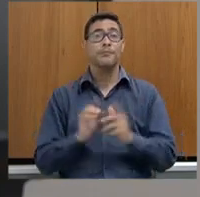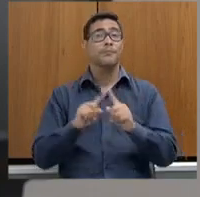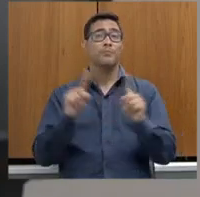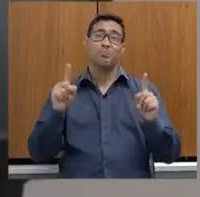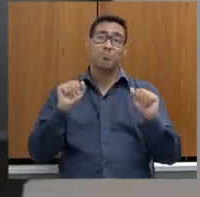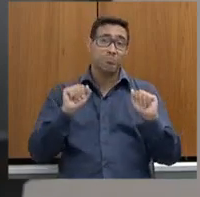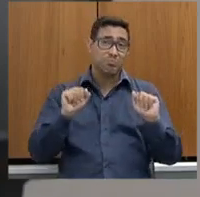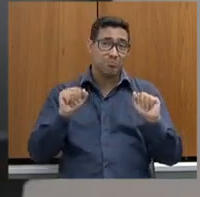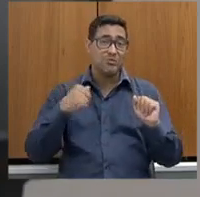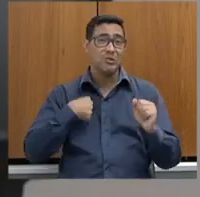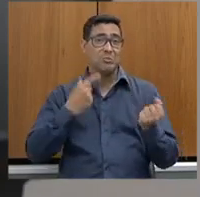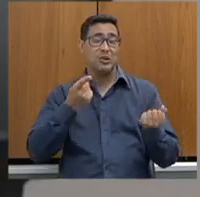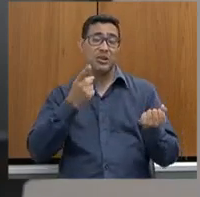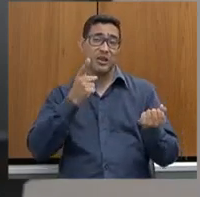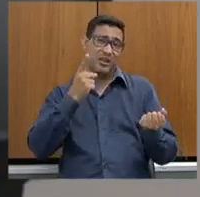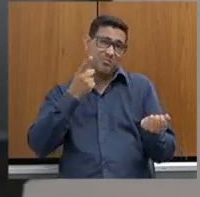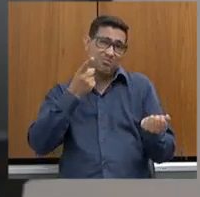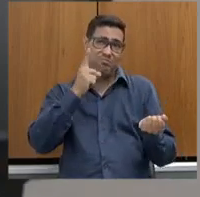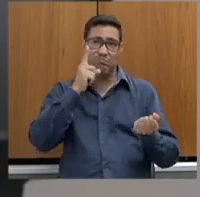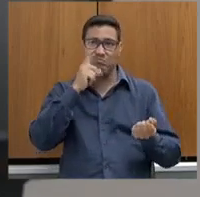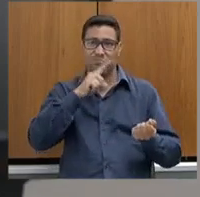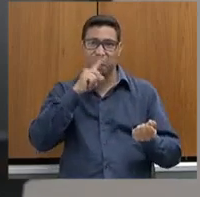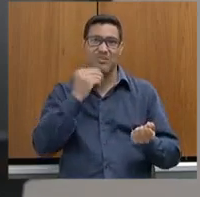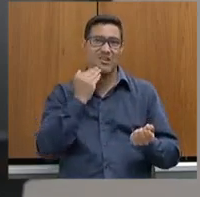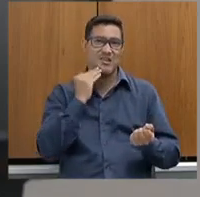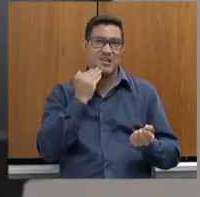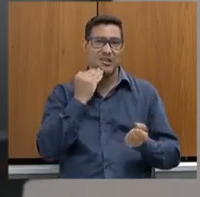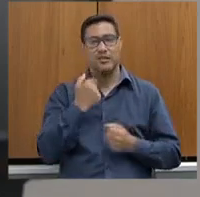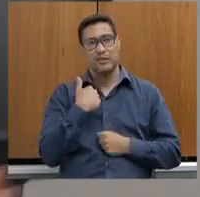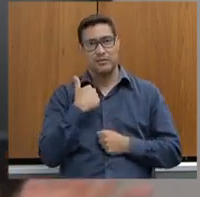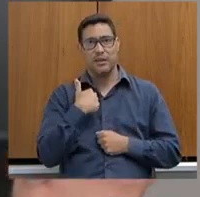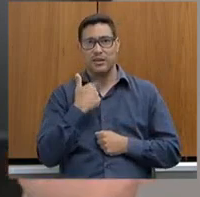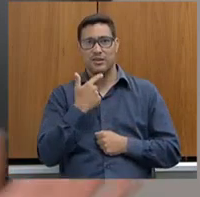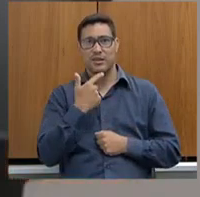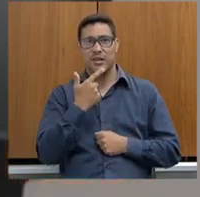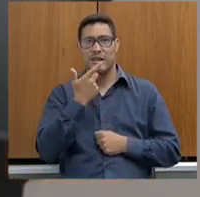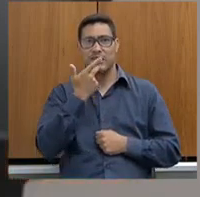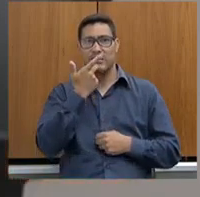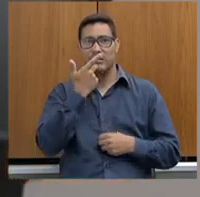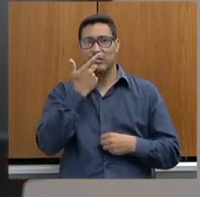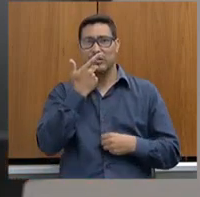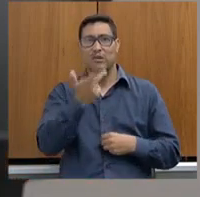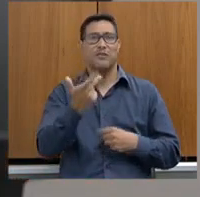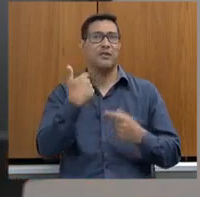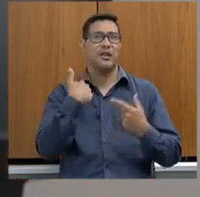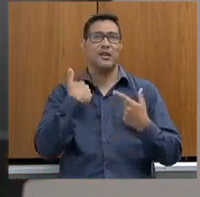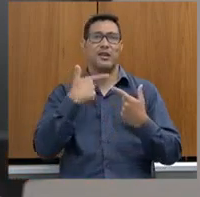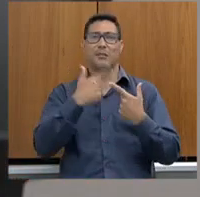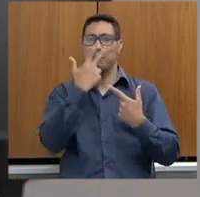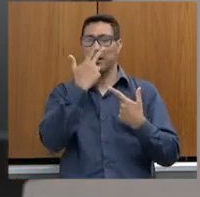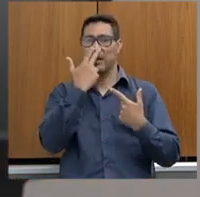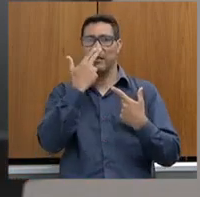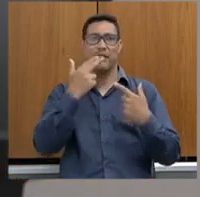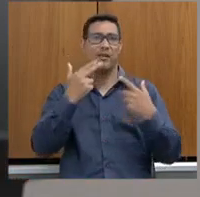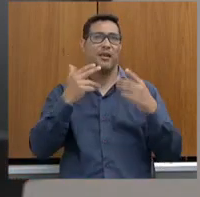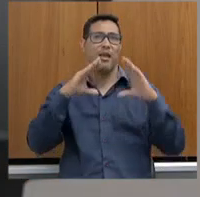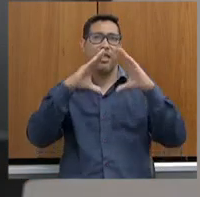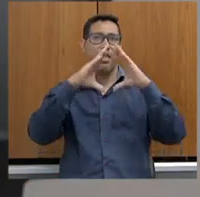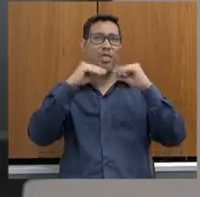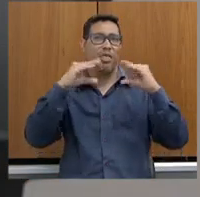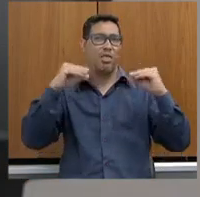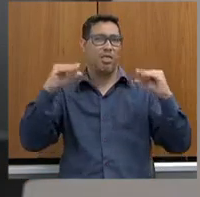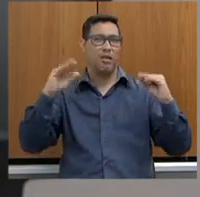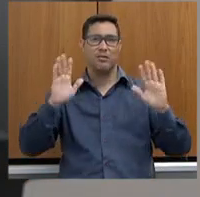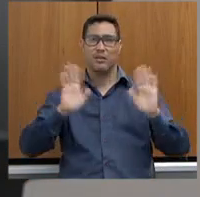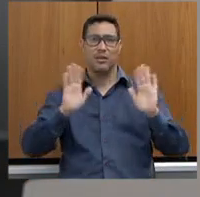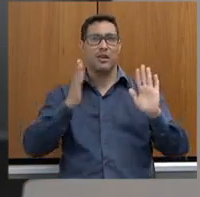defeito da minha parte, secretário, de não fazer muita curva. Se a está aqui comigo esse tempo todo, ela sabe como é que